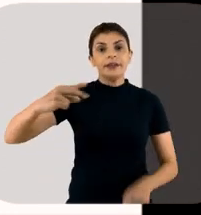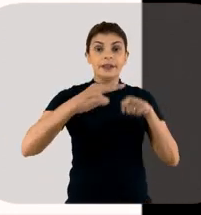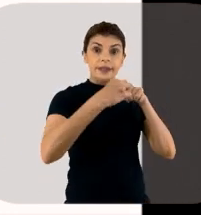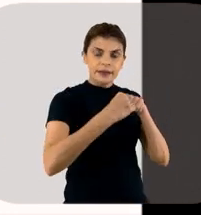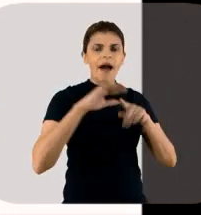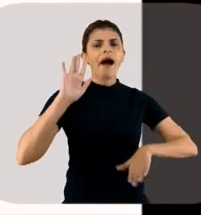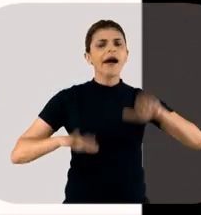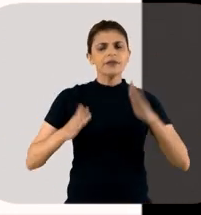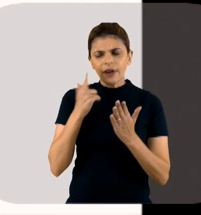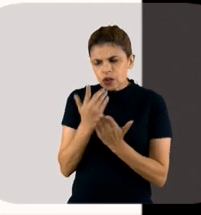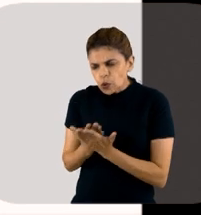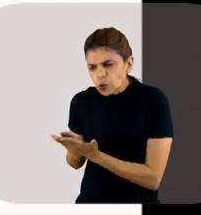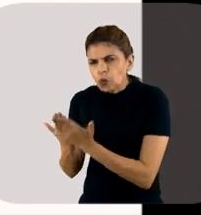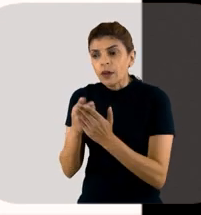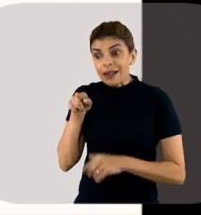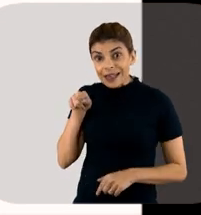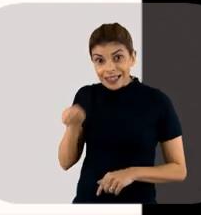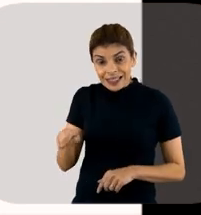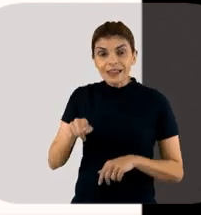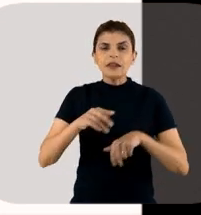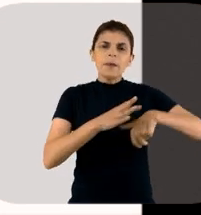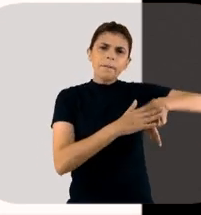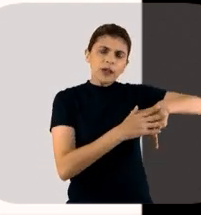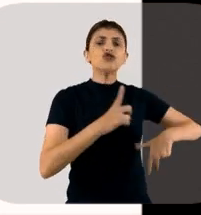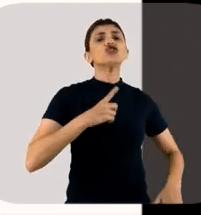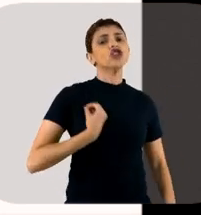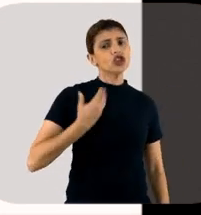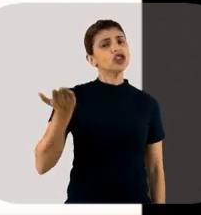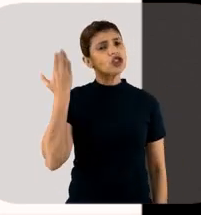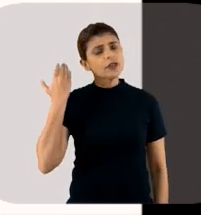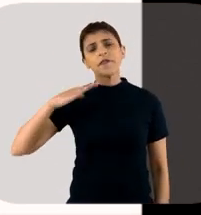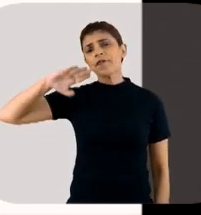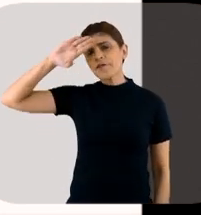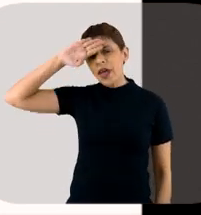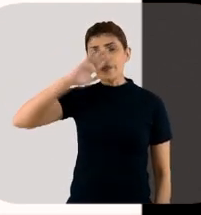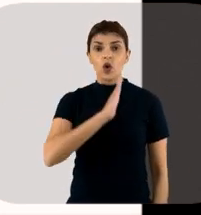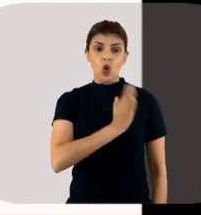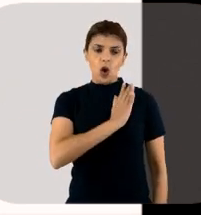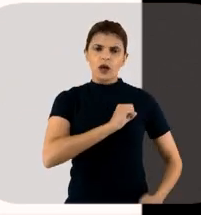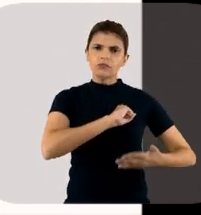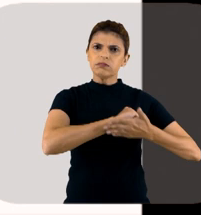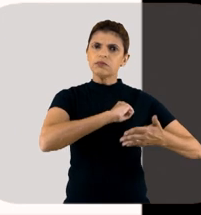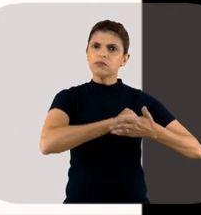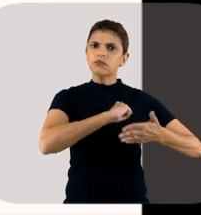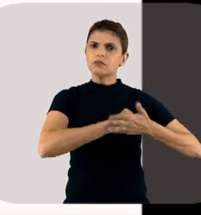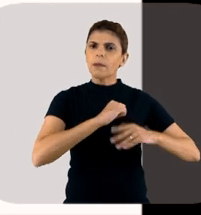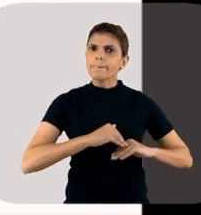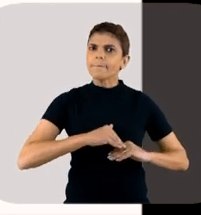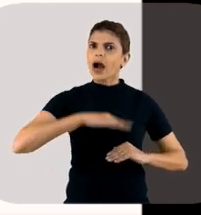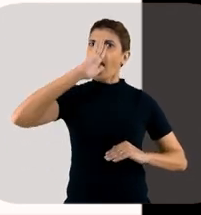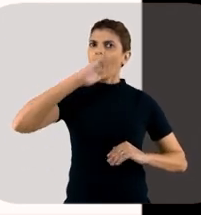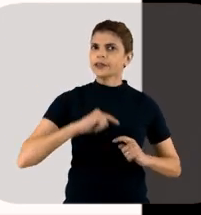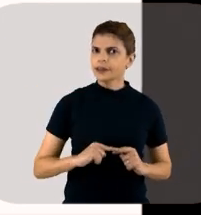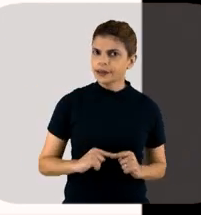estudar, o paciente fez uma febre, fez uma frequência cardíaca aumentada,